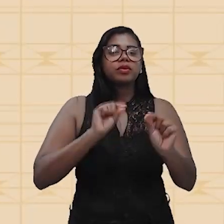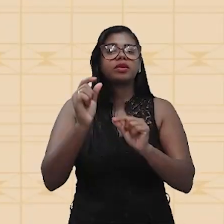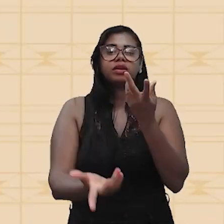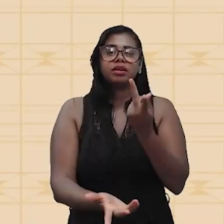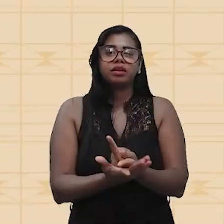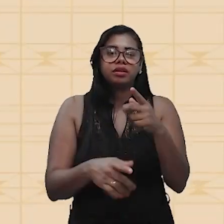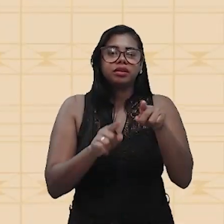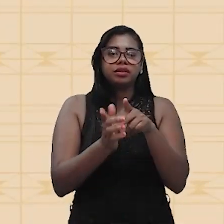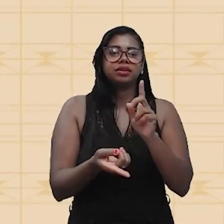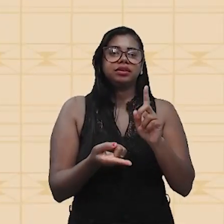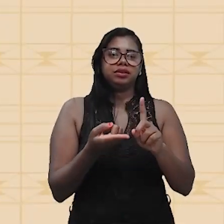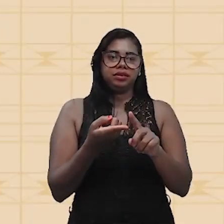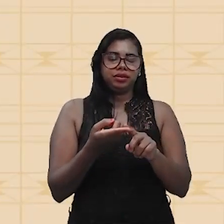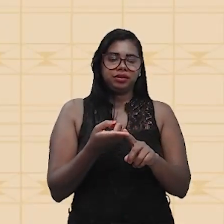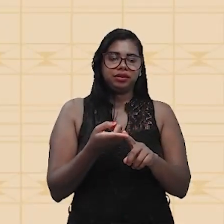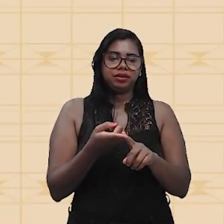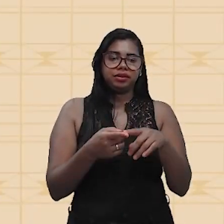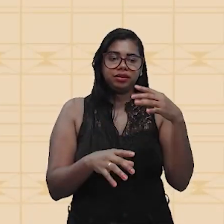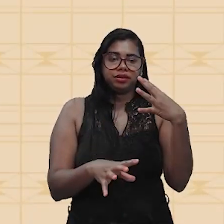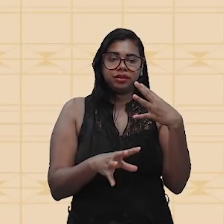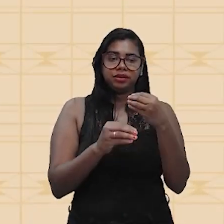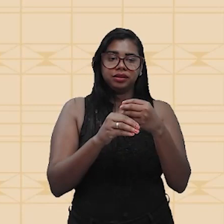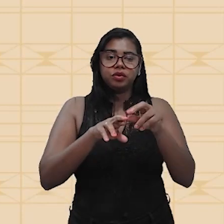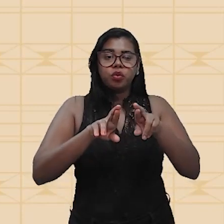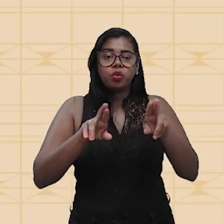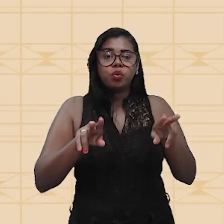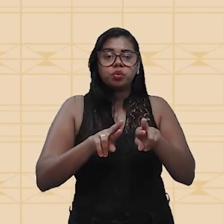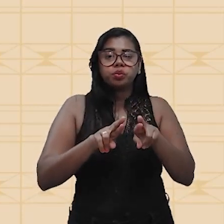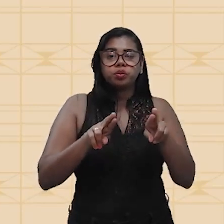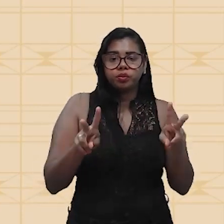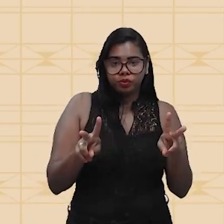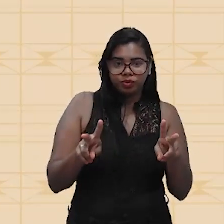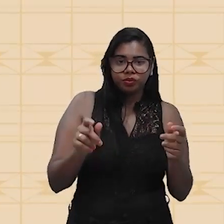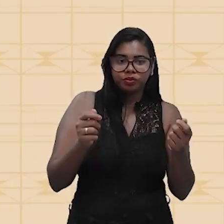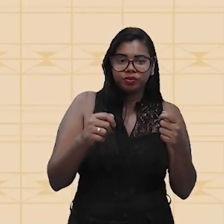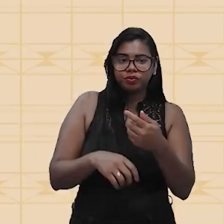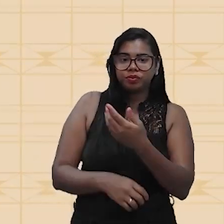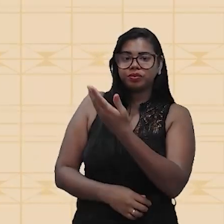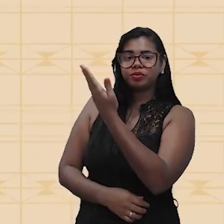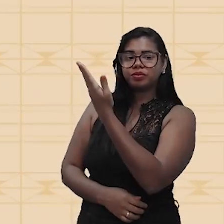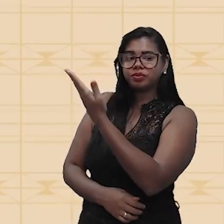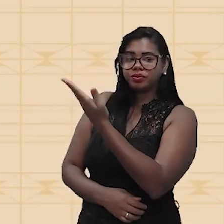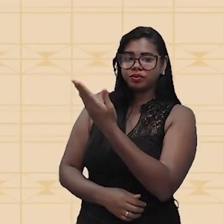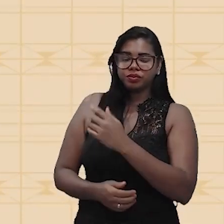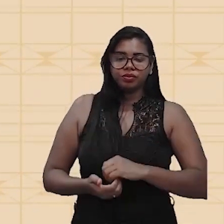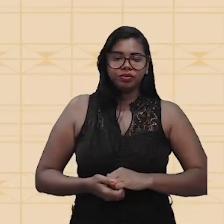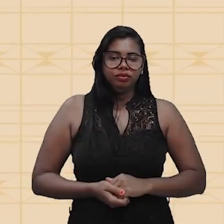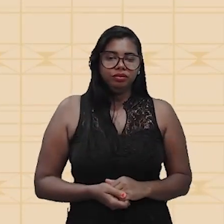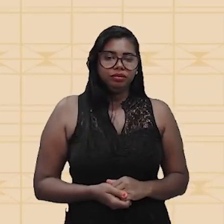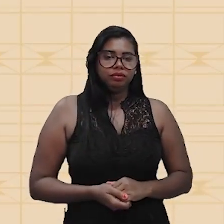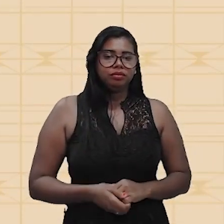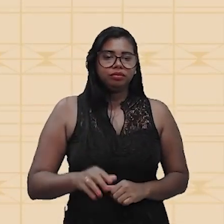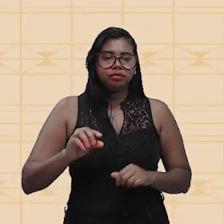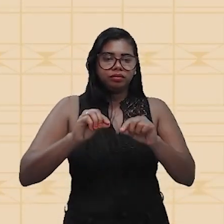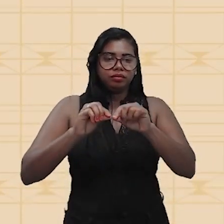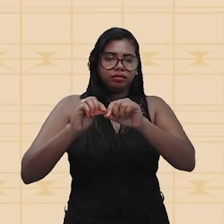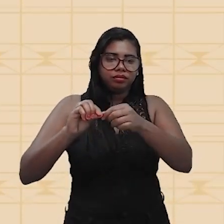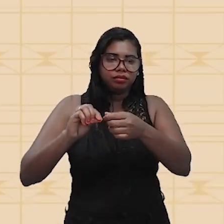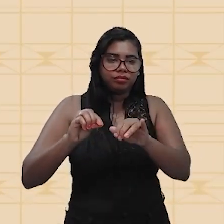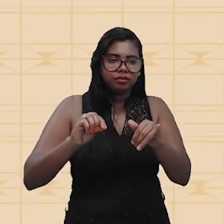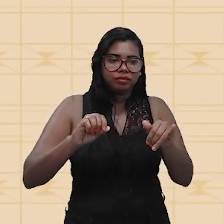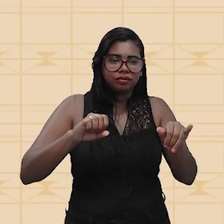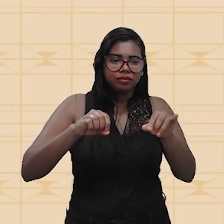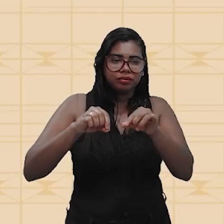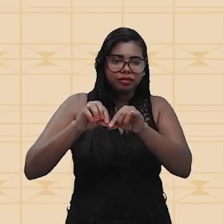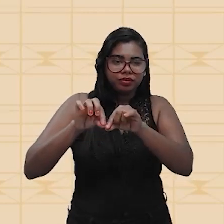ao atribuirmos uma diferença de potencial, ou seja, ao atribuirmos uma energia num ponto